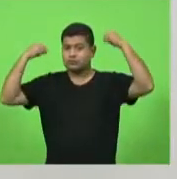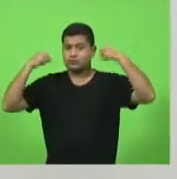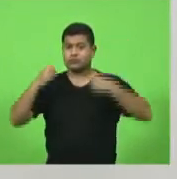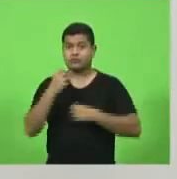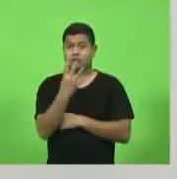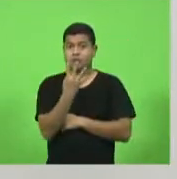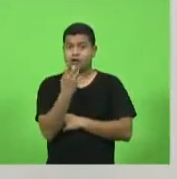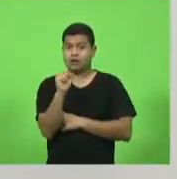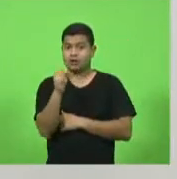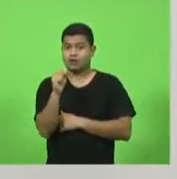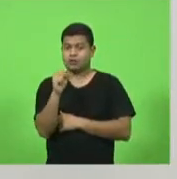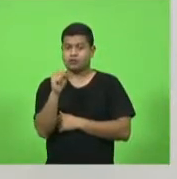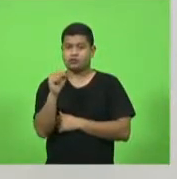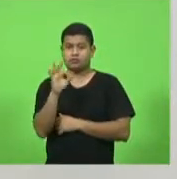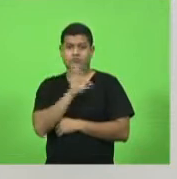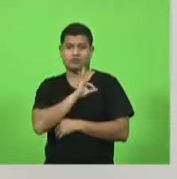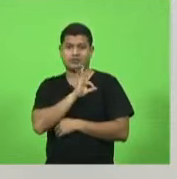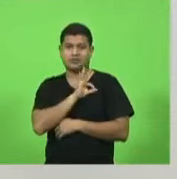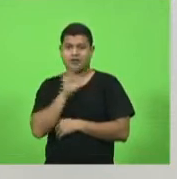48 policiais para aquela região.